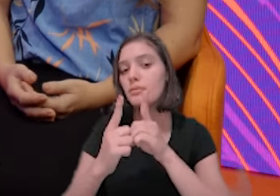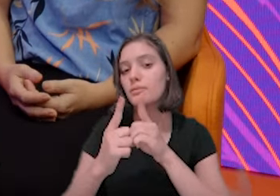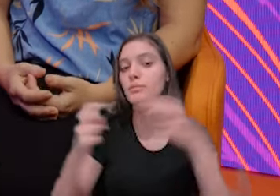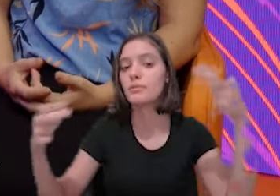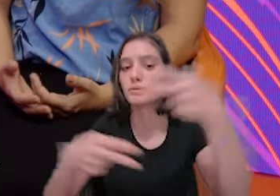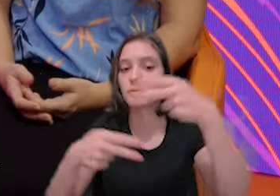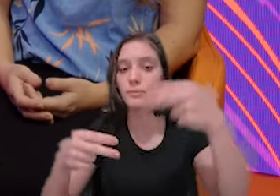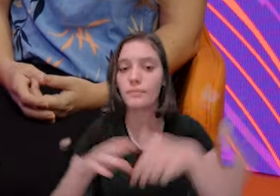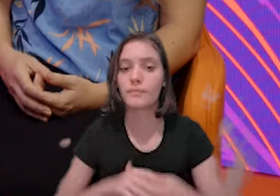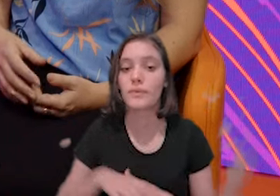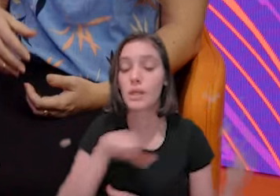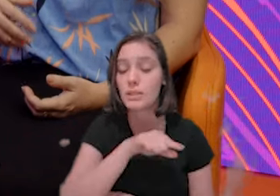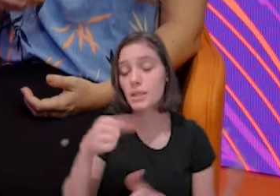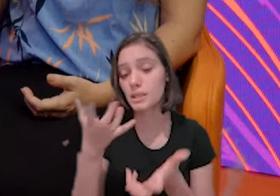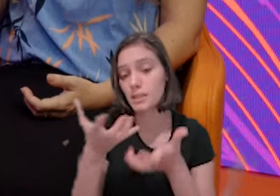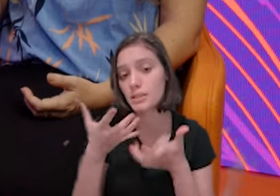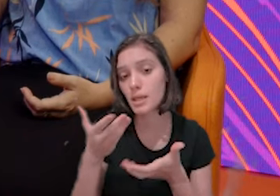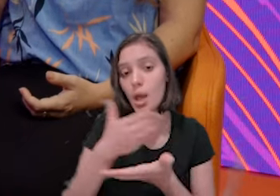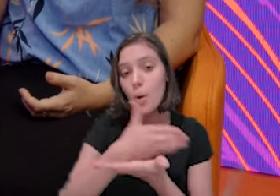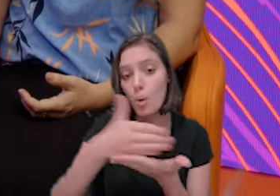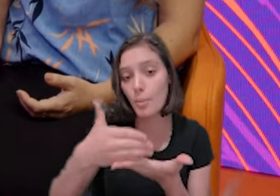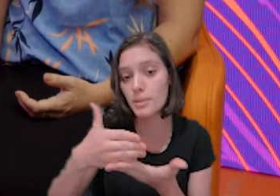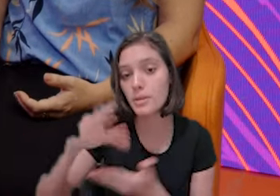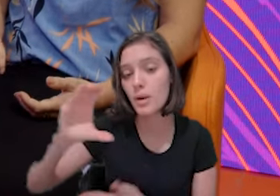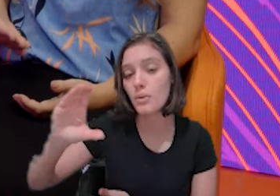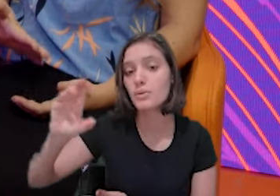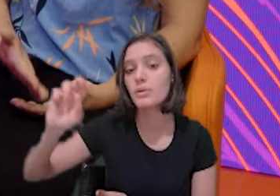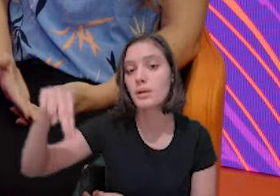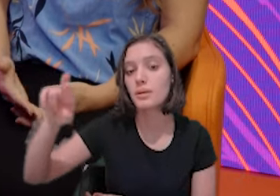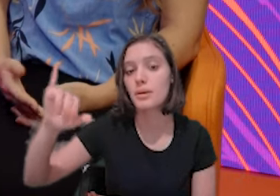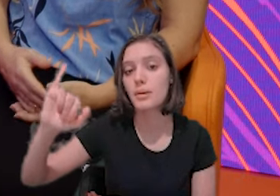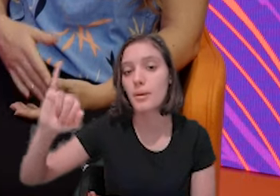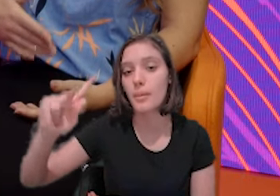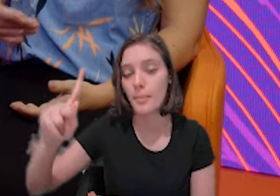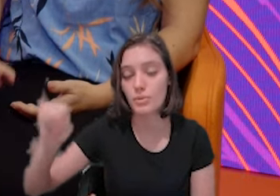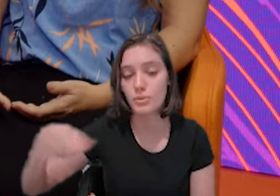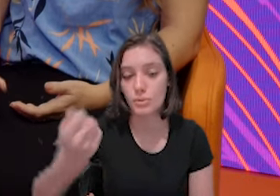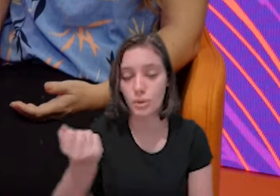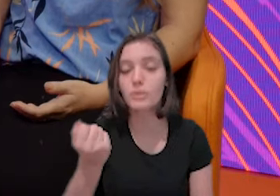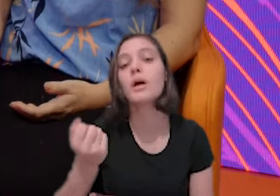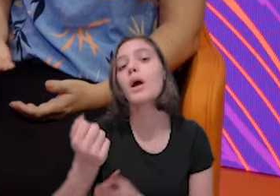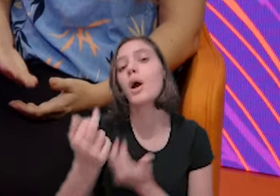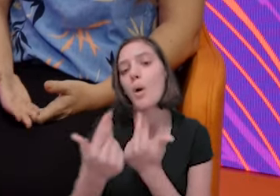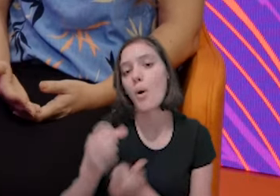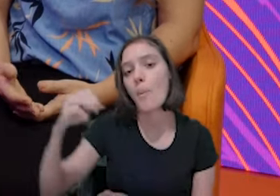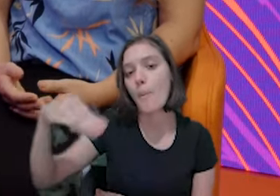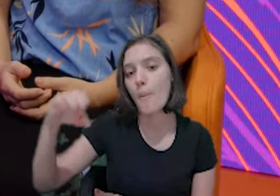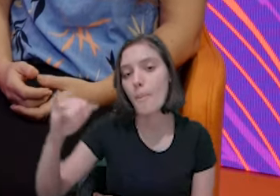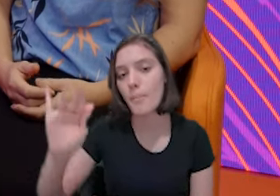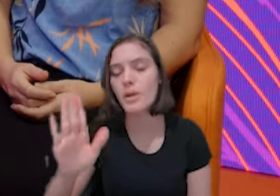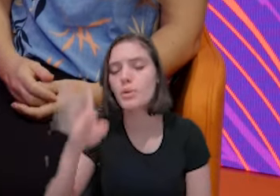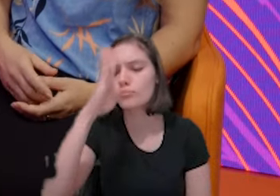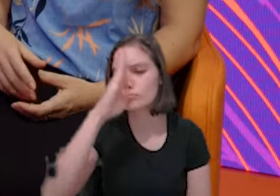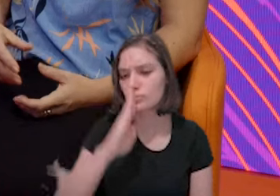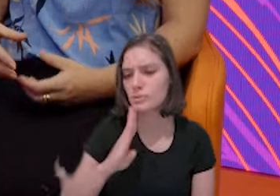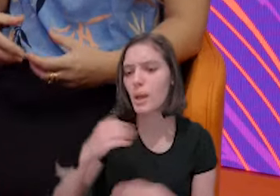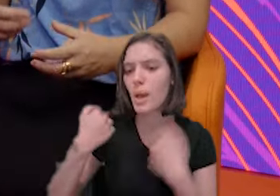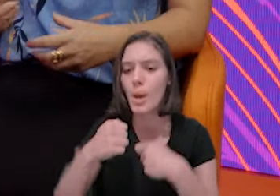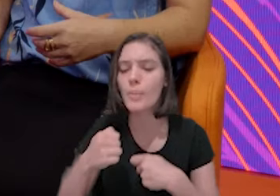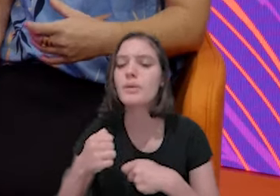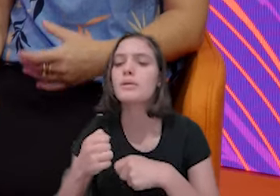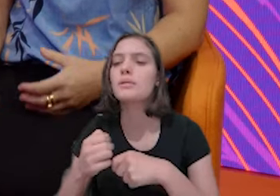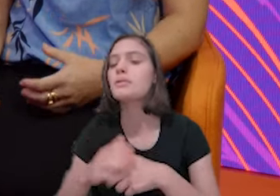essa abertura gratuitamente. Precisa imprimir o boleto do UDAS, que é o pagamento mensal, a gente também consegue imprimir.